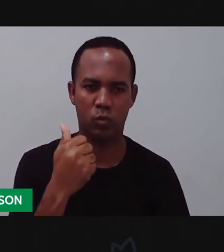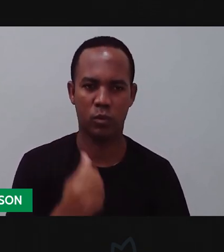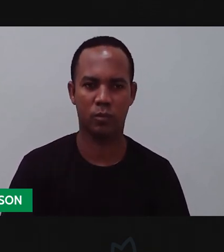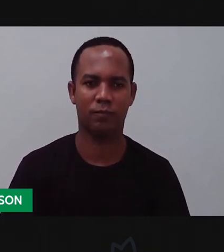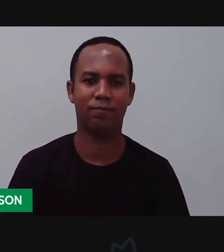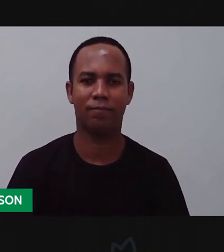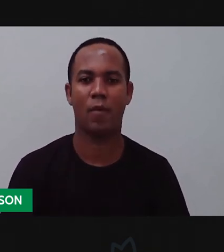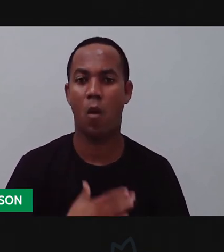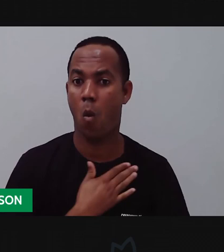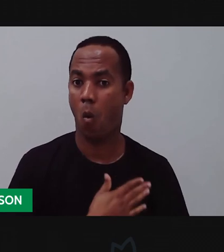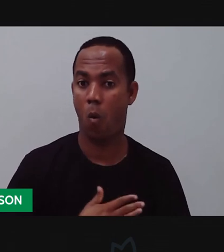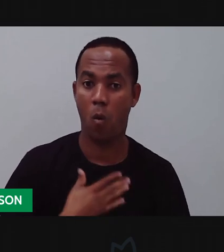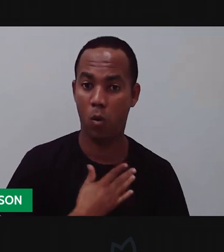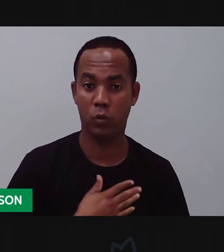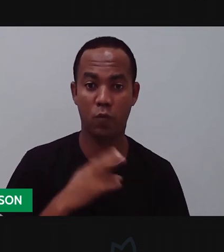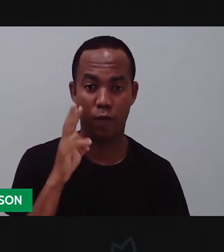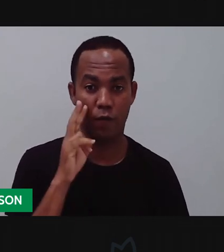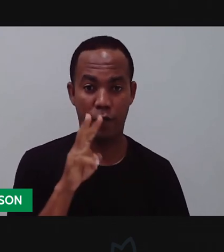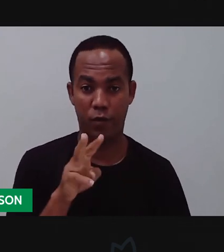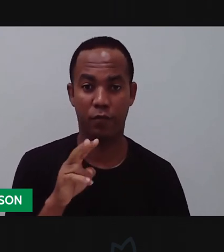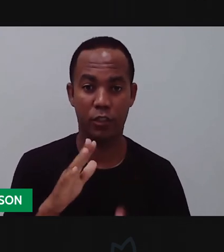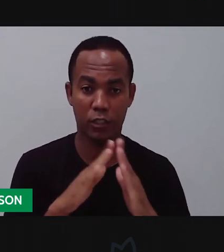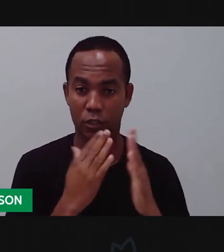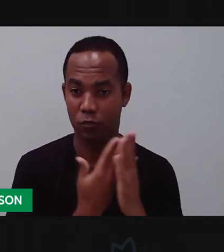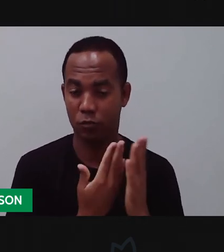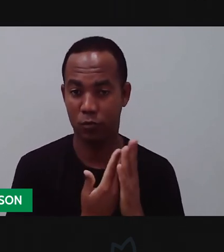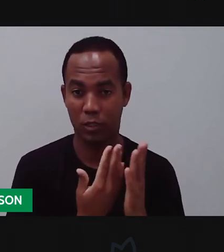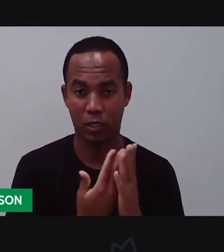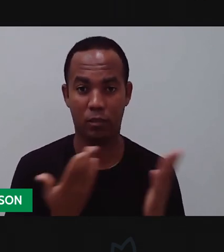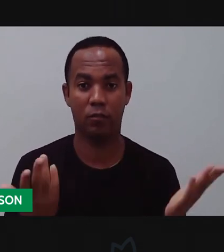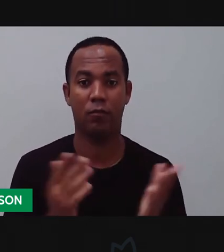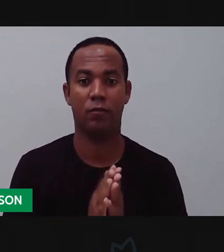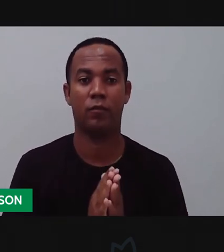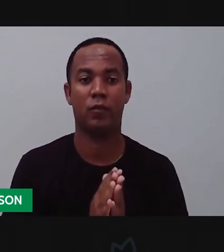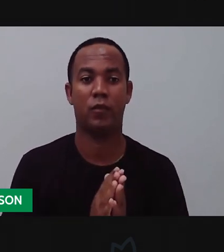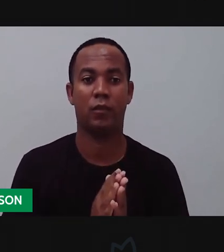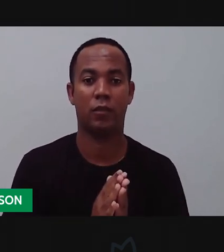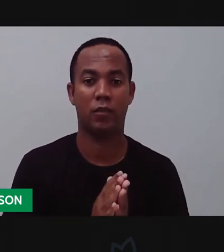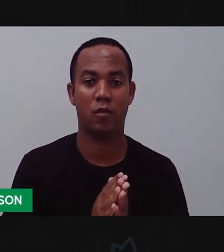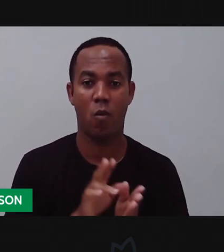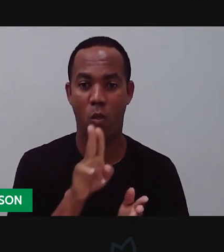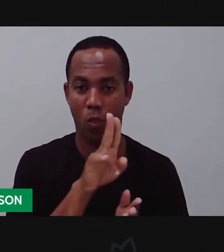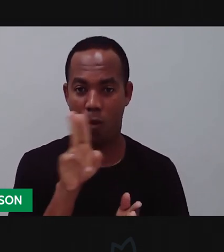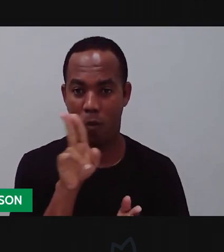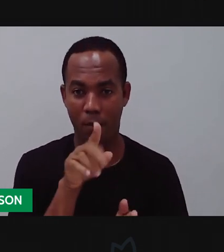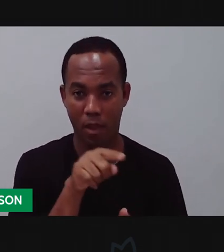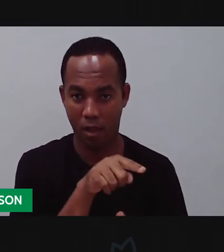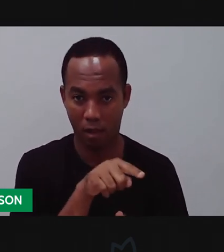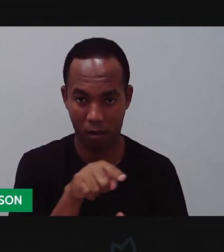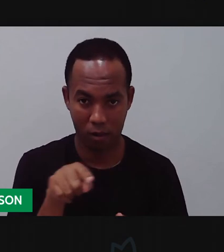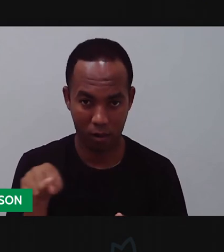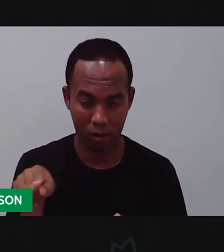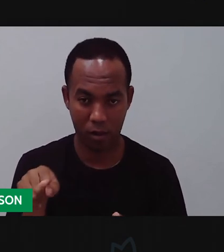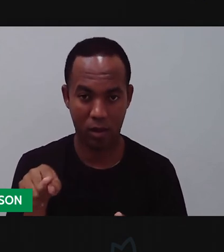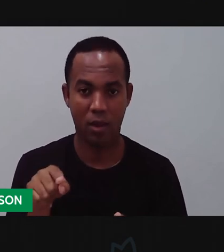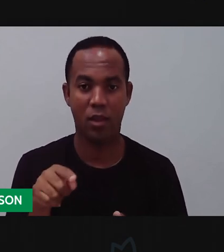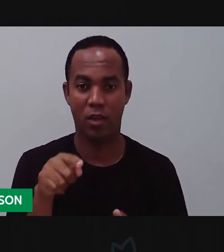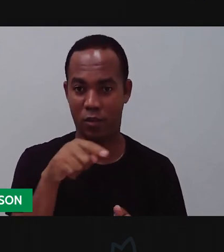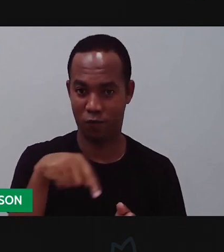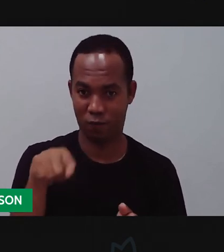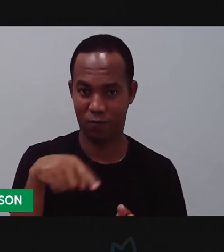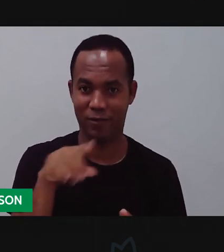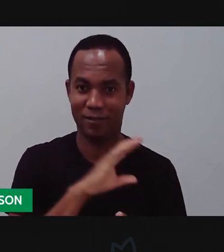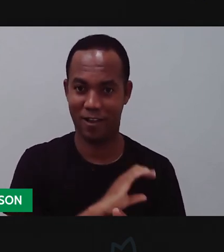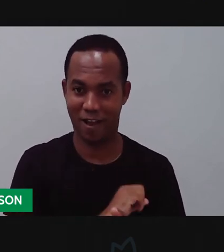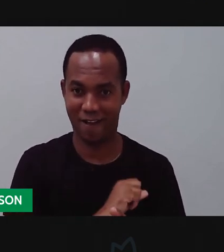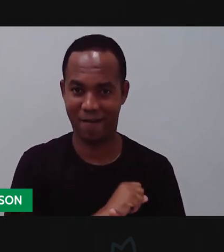prazer ver vocês aqui na aula. Não deixem de assistir. Não deixem de colocar o nome de vocês aqui embaixo, porque a gente ama essa parte que a gente